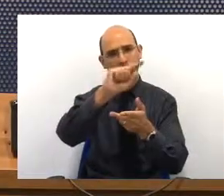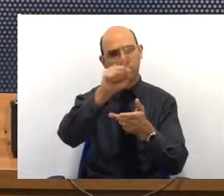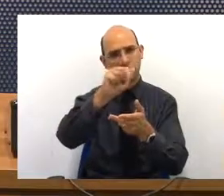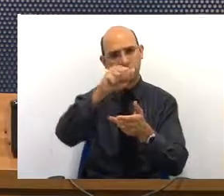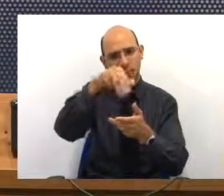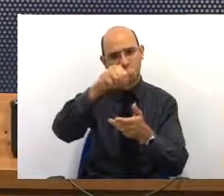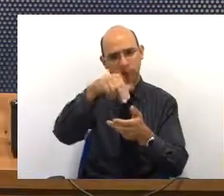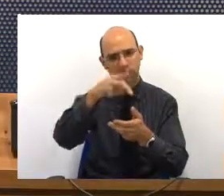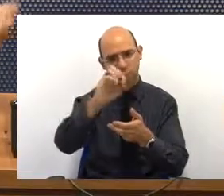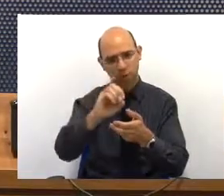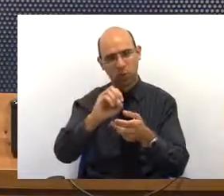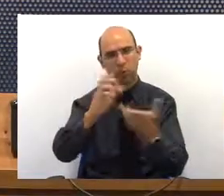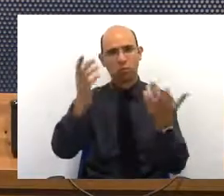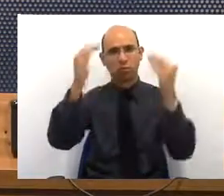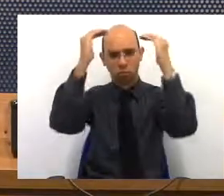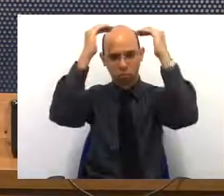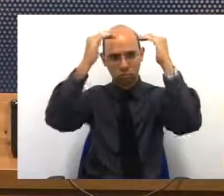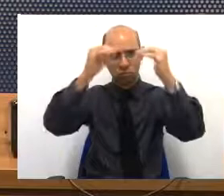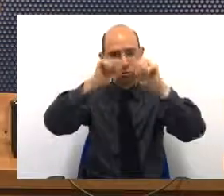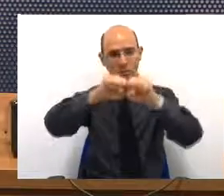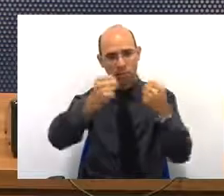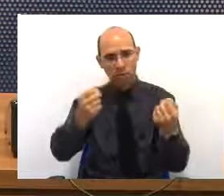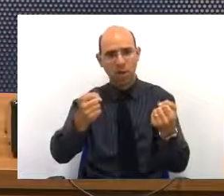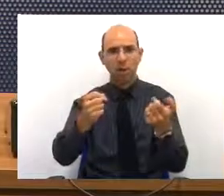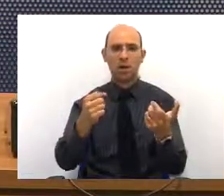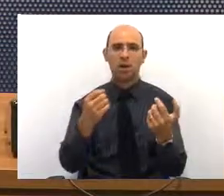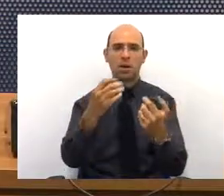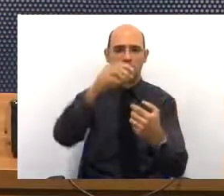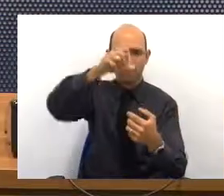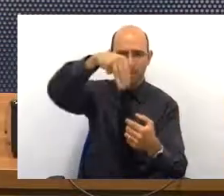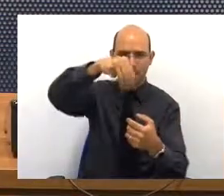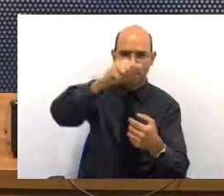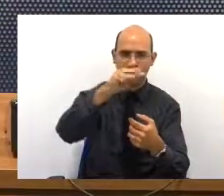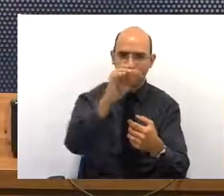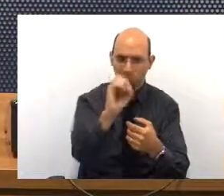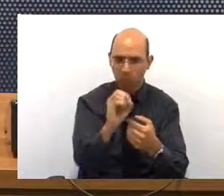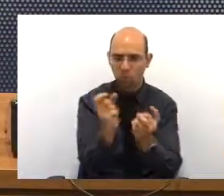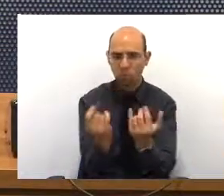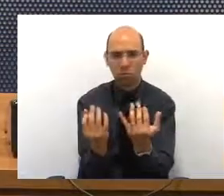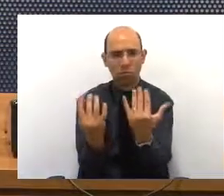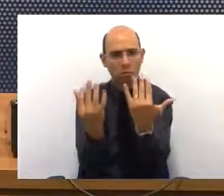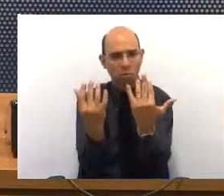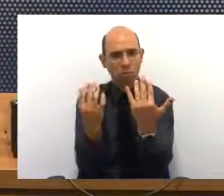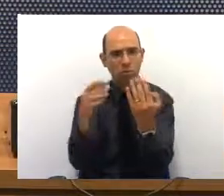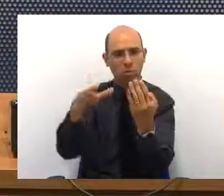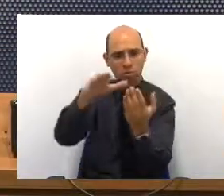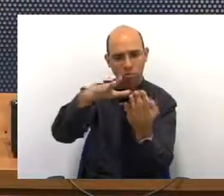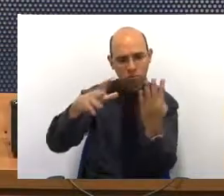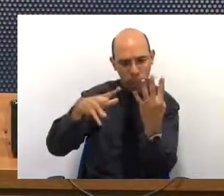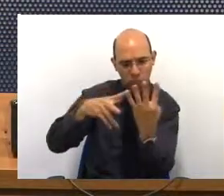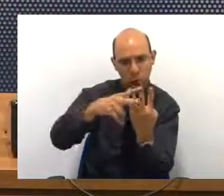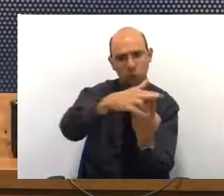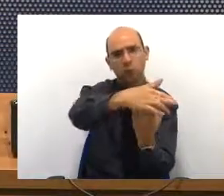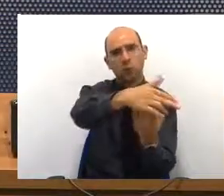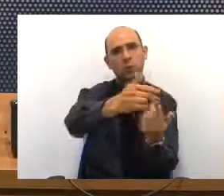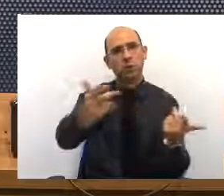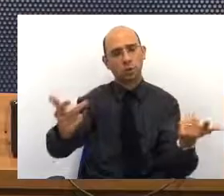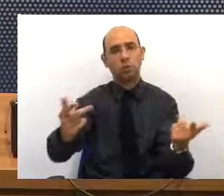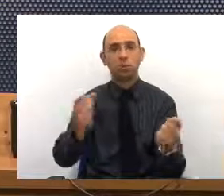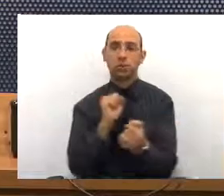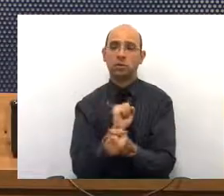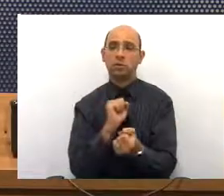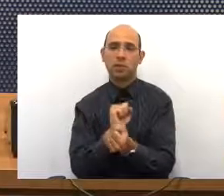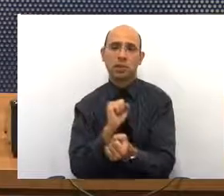quebrada, um mato, para não ficar esperando tudo vir da Secretaria da Saúde.